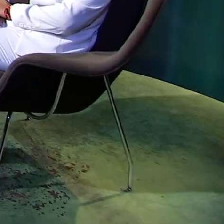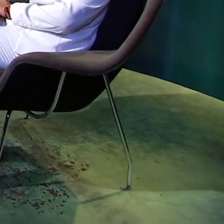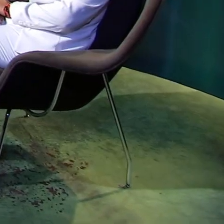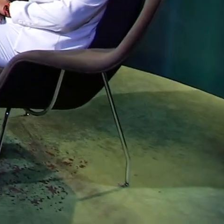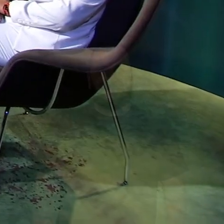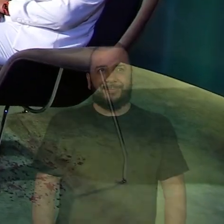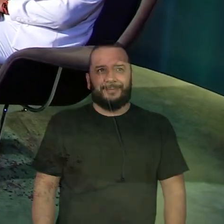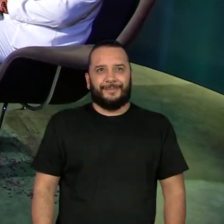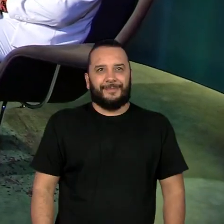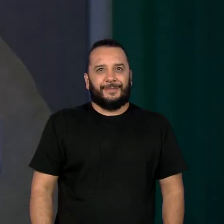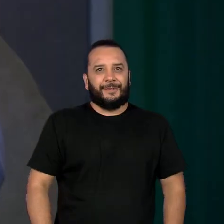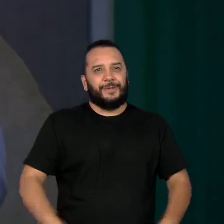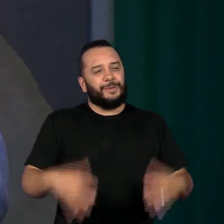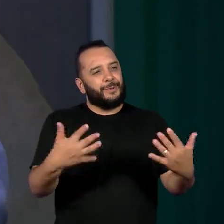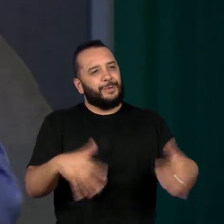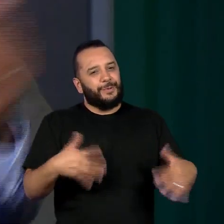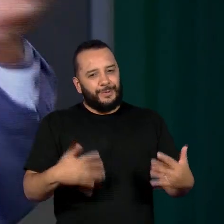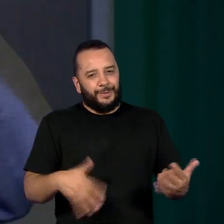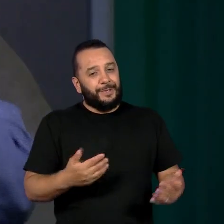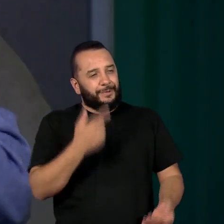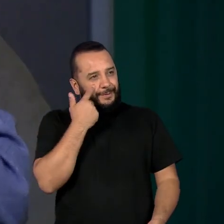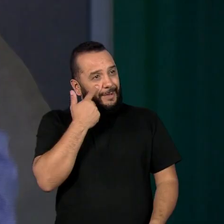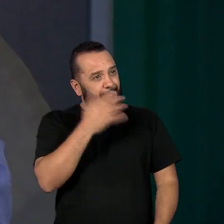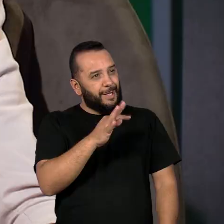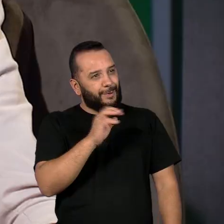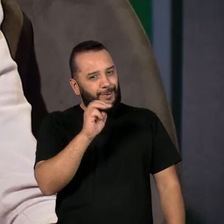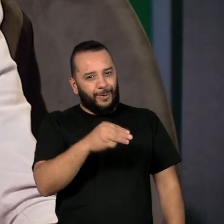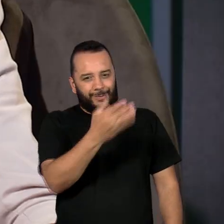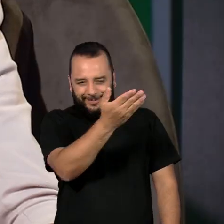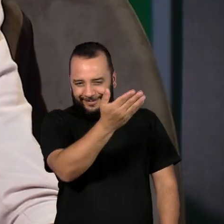O é isso aí, senhor Tom Farias? Olha o que o senhor fez.